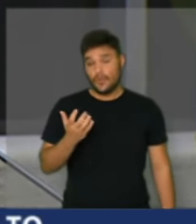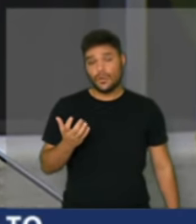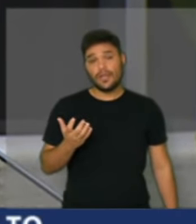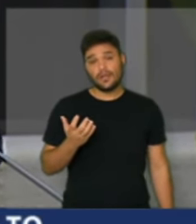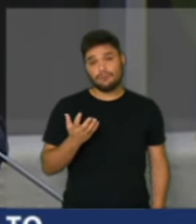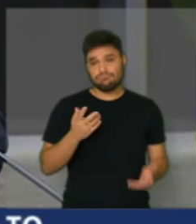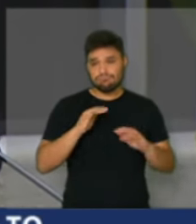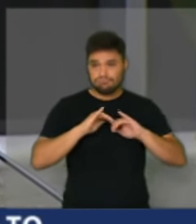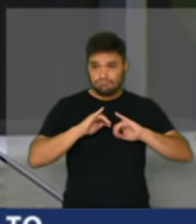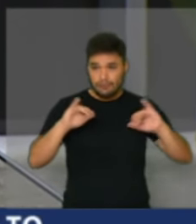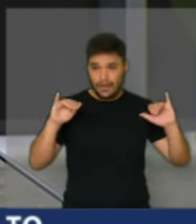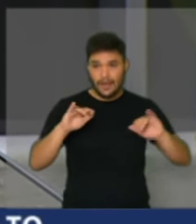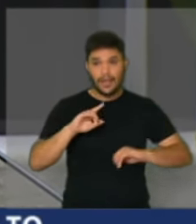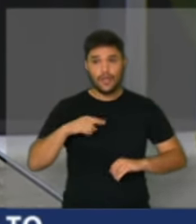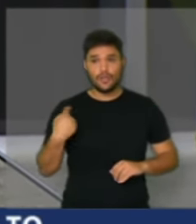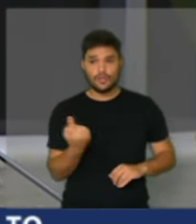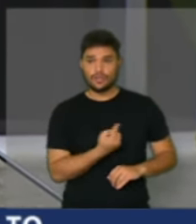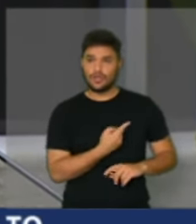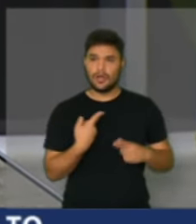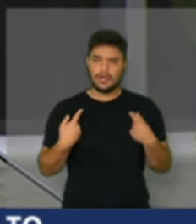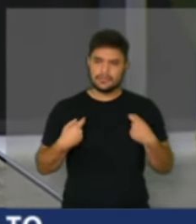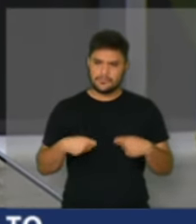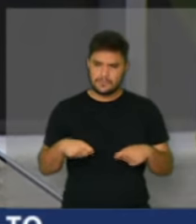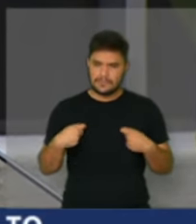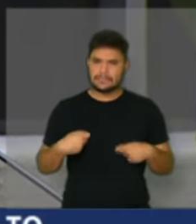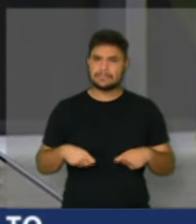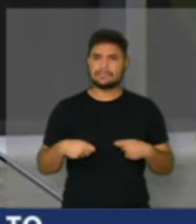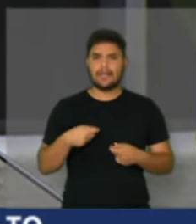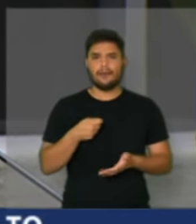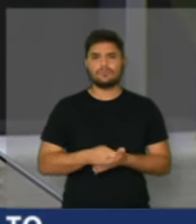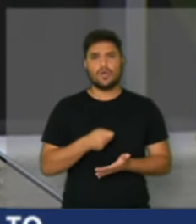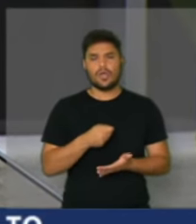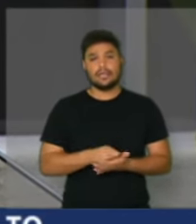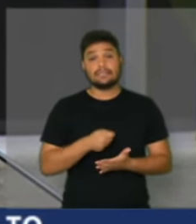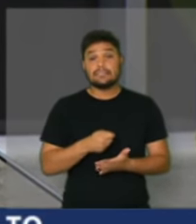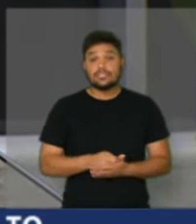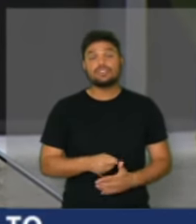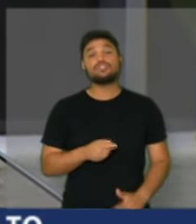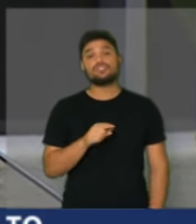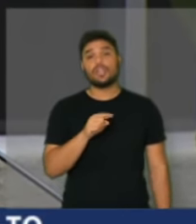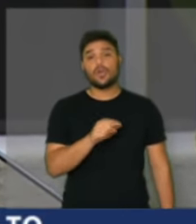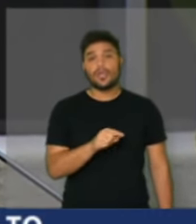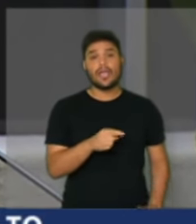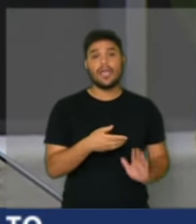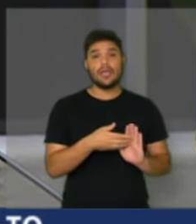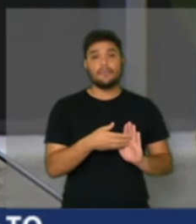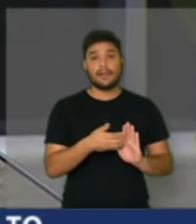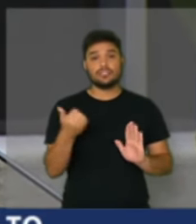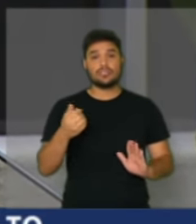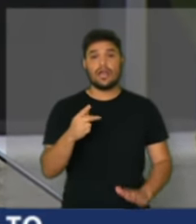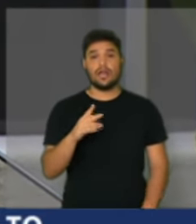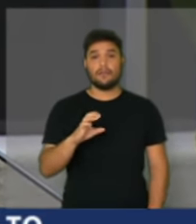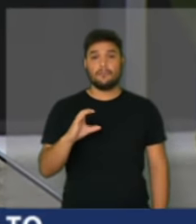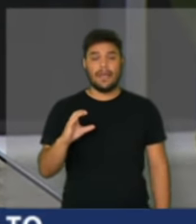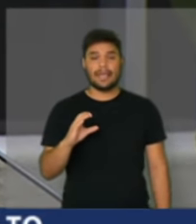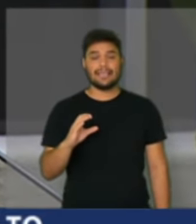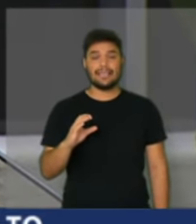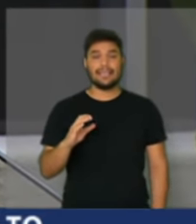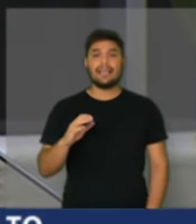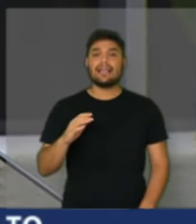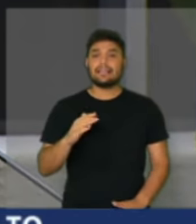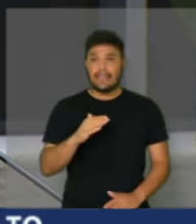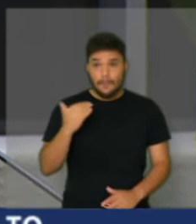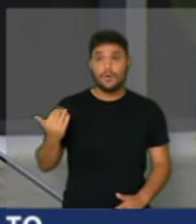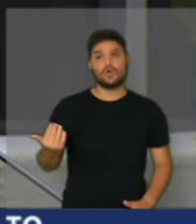que nós precisamos exigir que seja retirado a PEC da morte, a